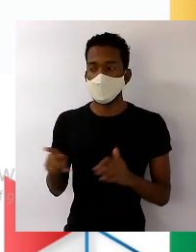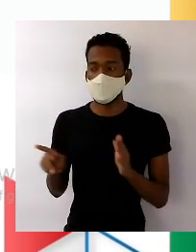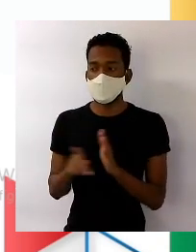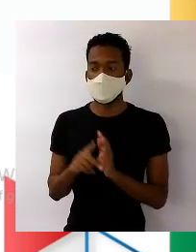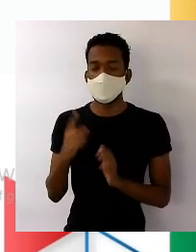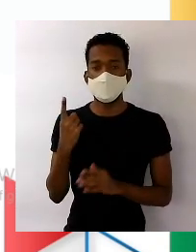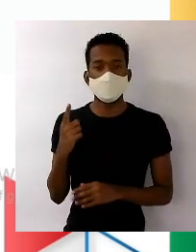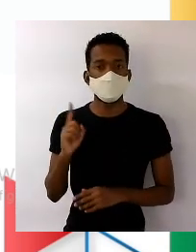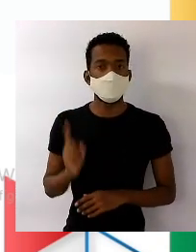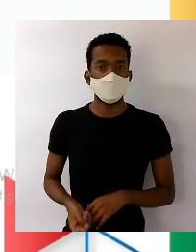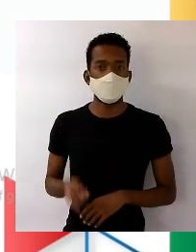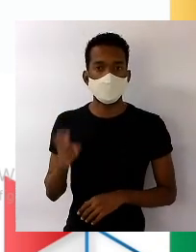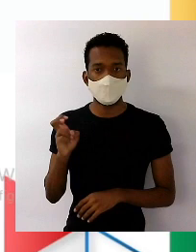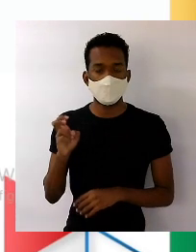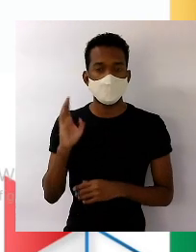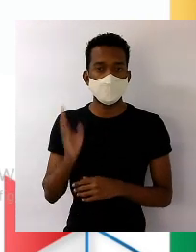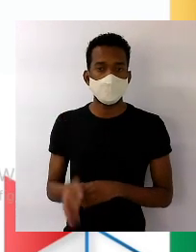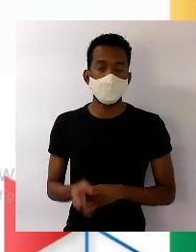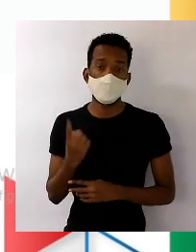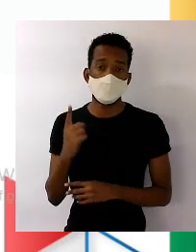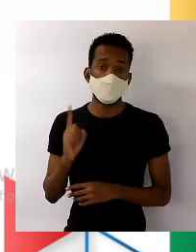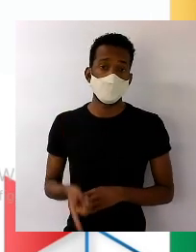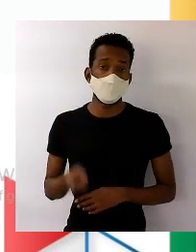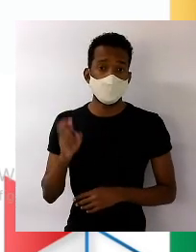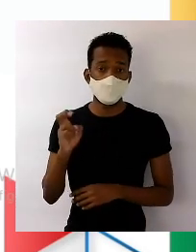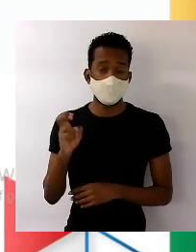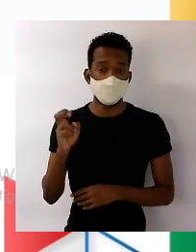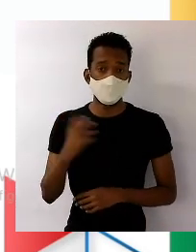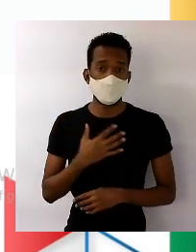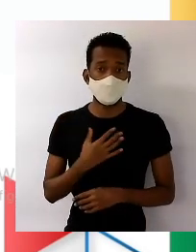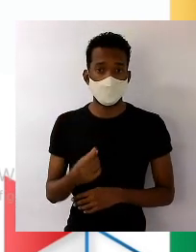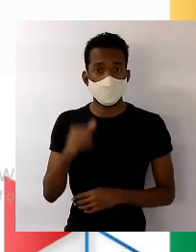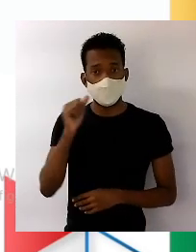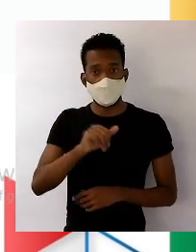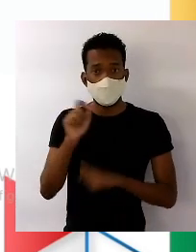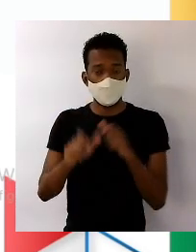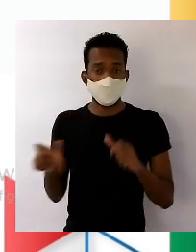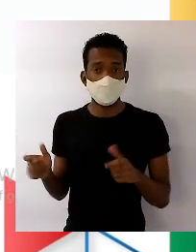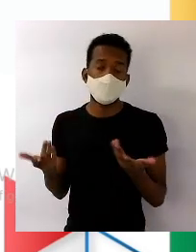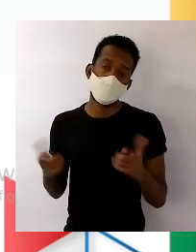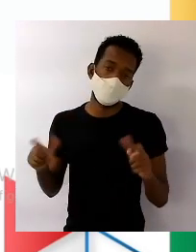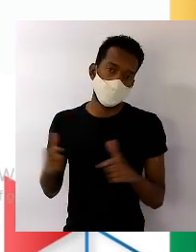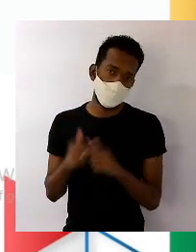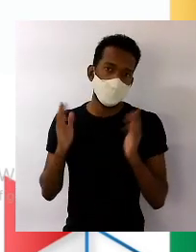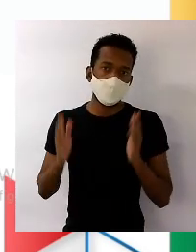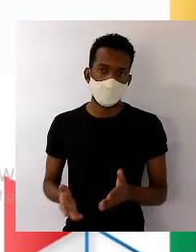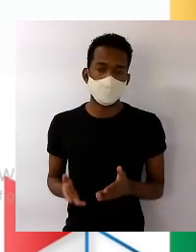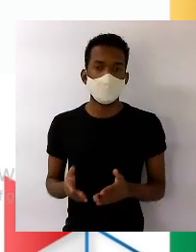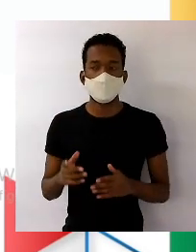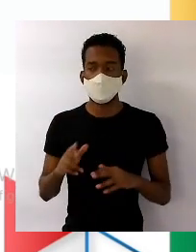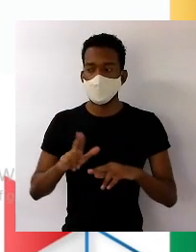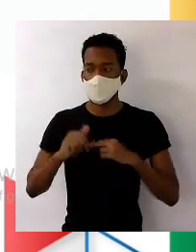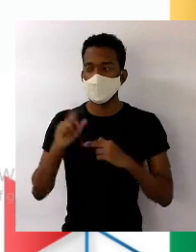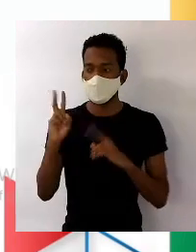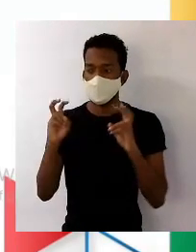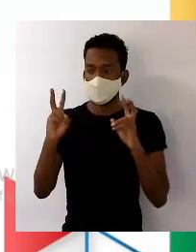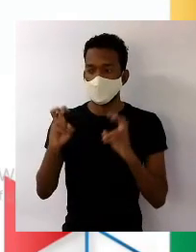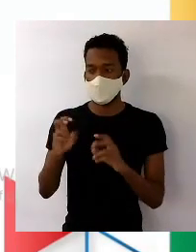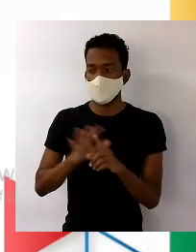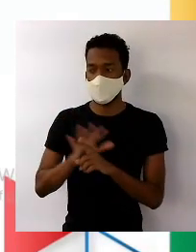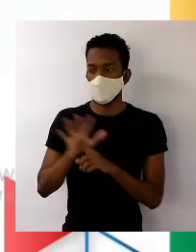de 1,5, 1,5 filhos por mulher, ou seja, diminuiu bastante a taxa de fecundidade.